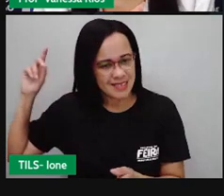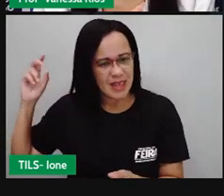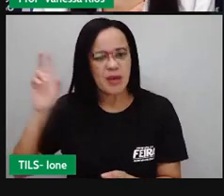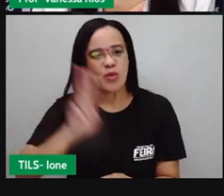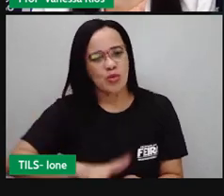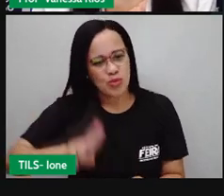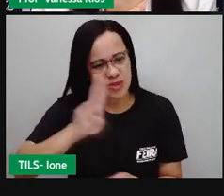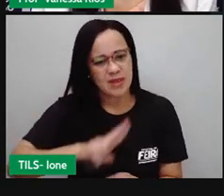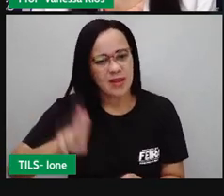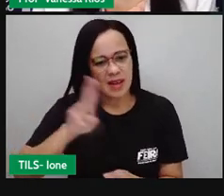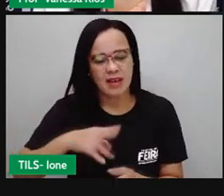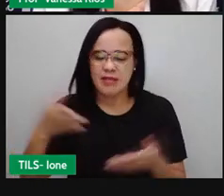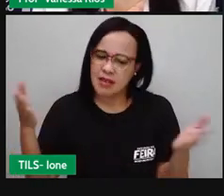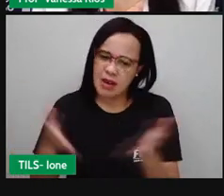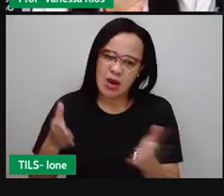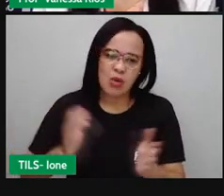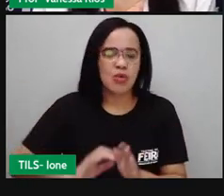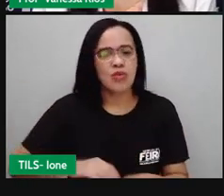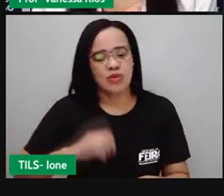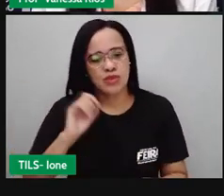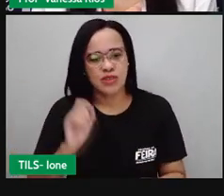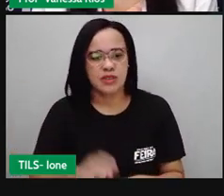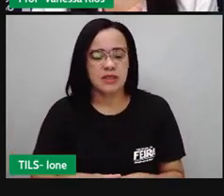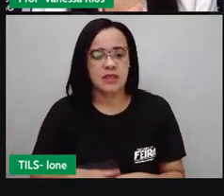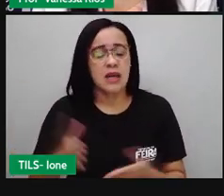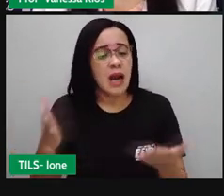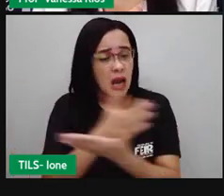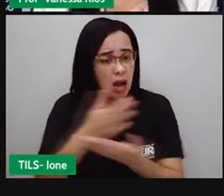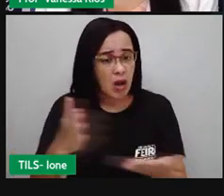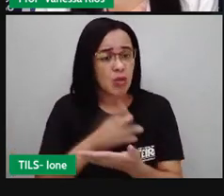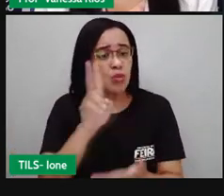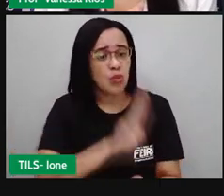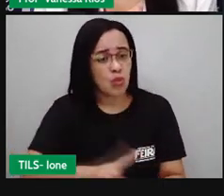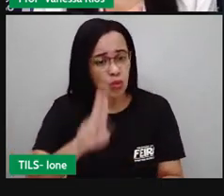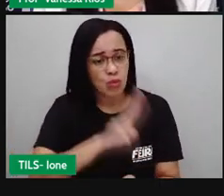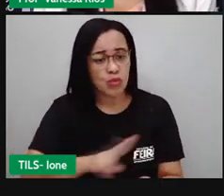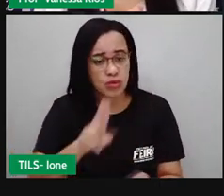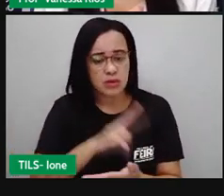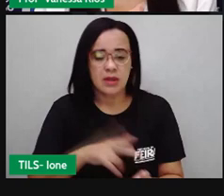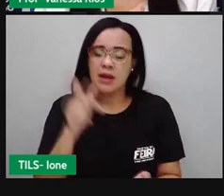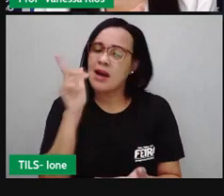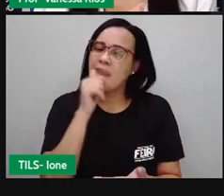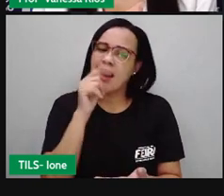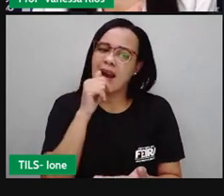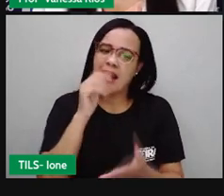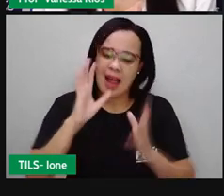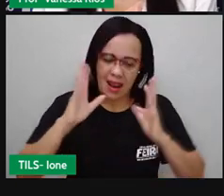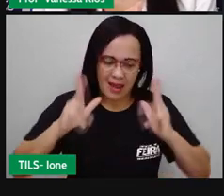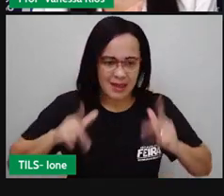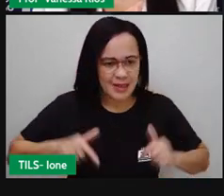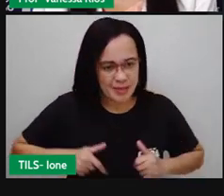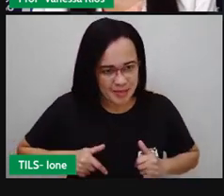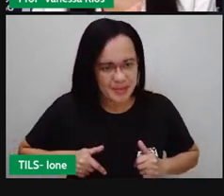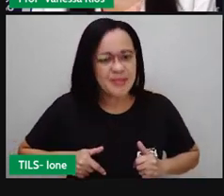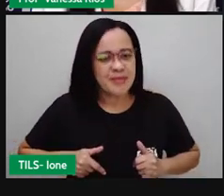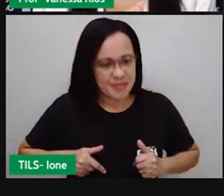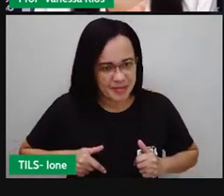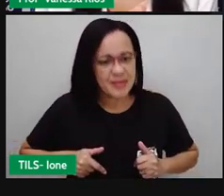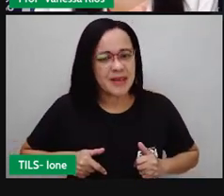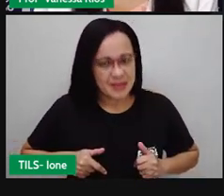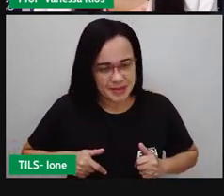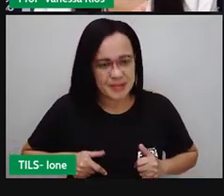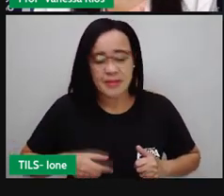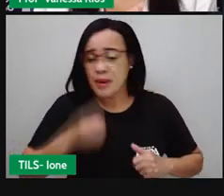existe. Que faz o processo aí de filtração da água para que ela se torne apta, né? Se torne